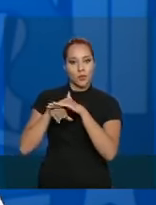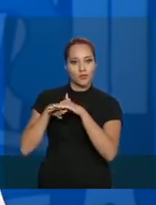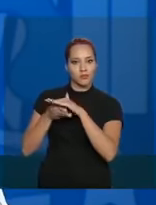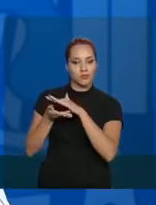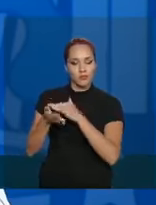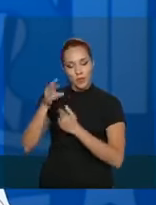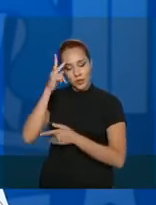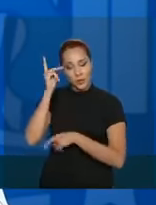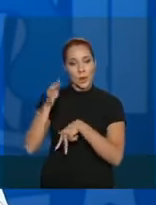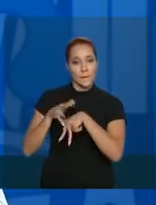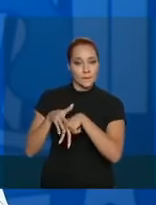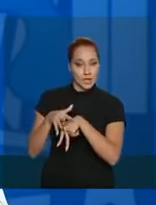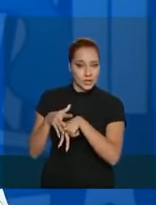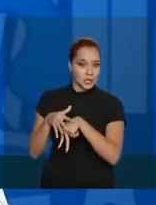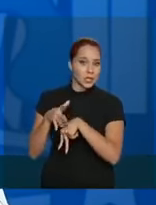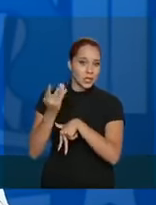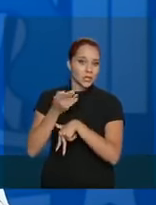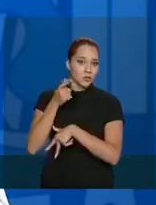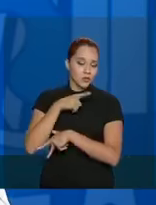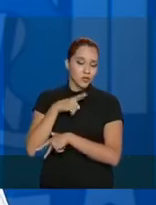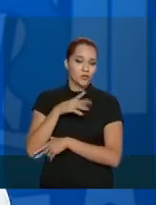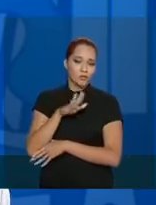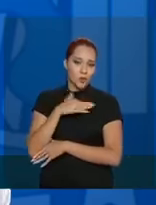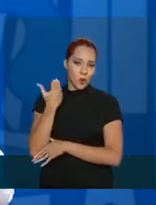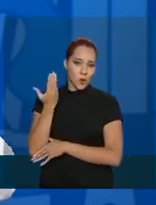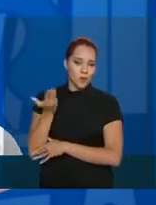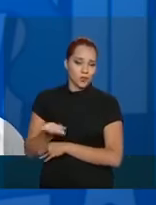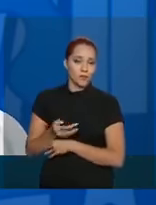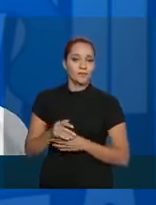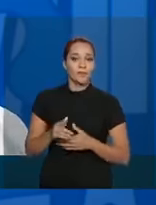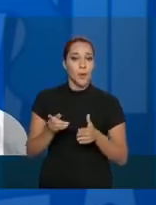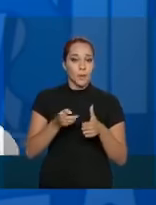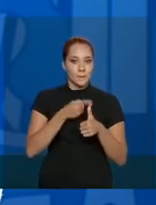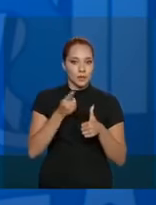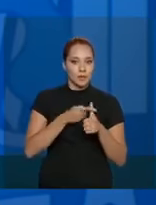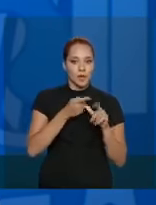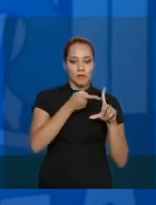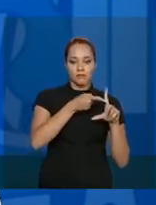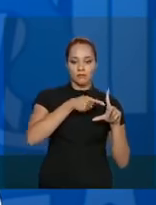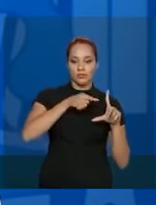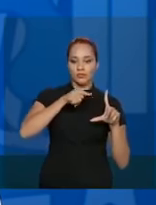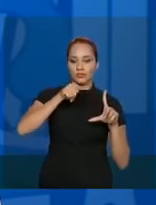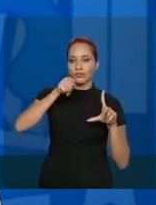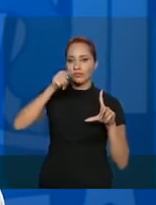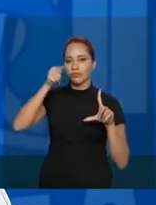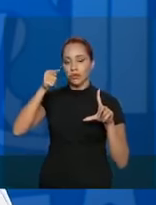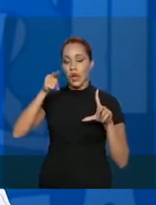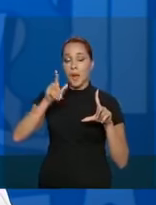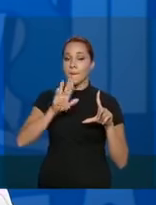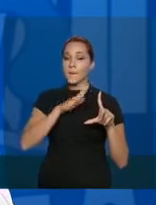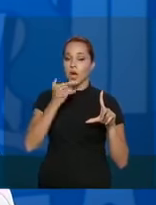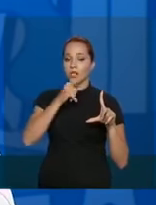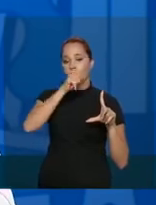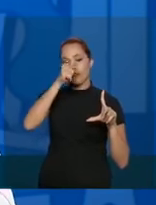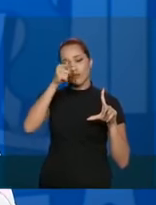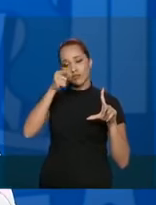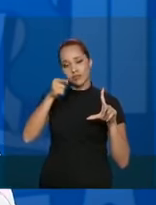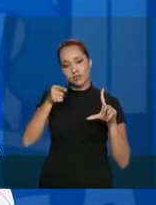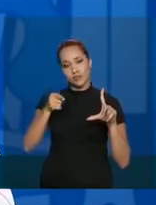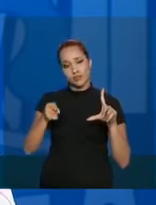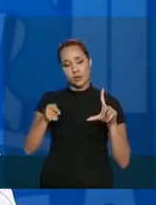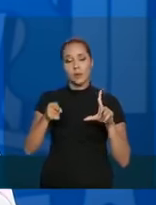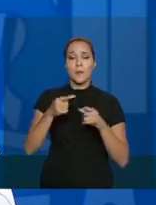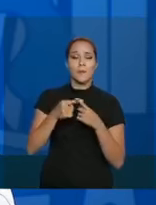pacientes com histórico de óbito. Então, você primeiro cai, e os óbitos vão cair mais para frente, porque você tem